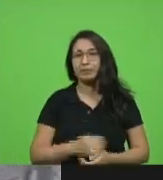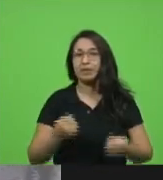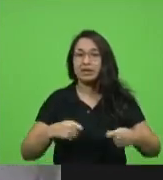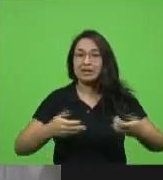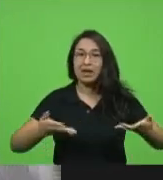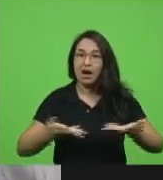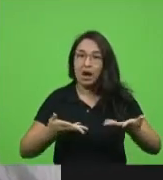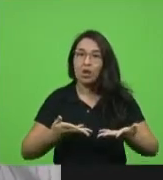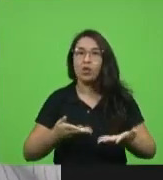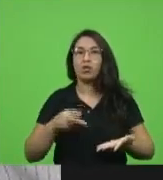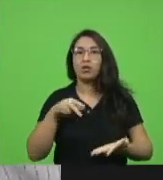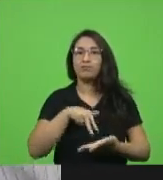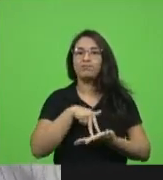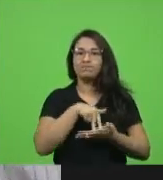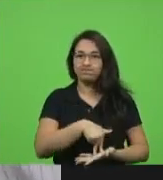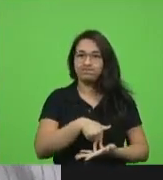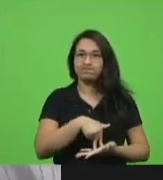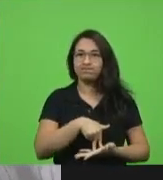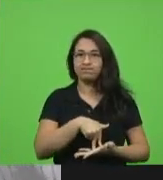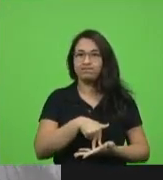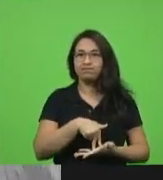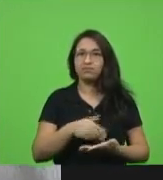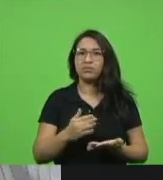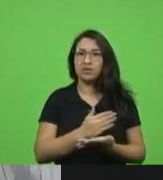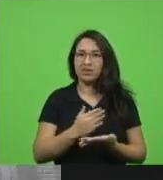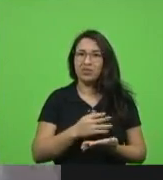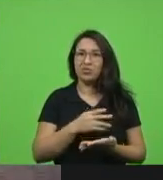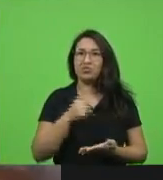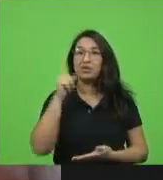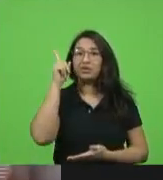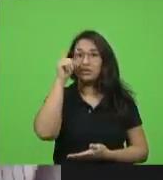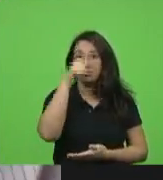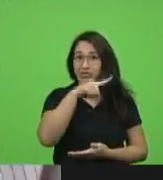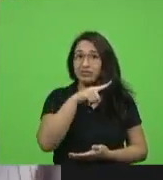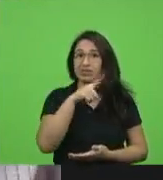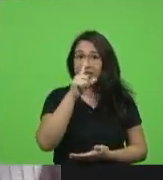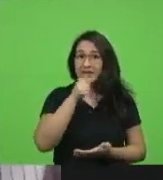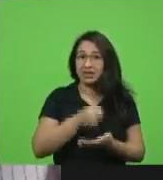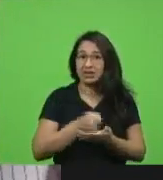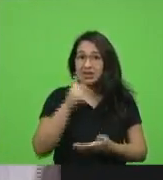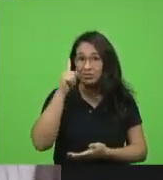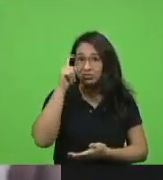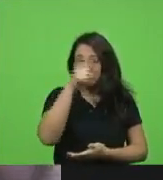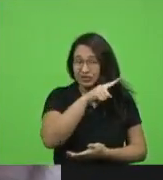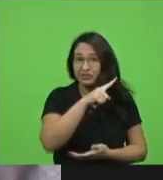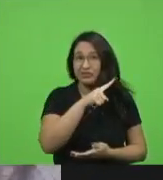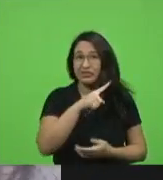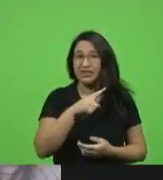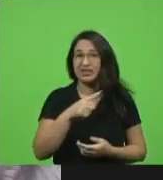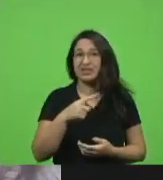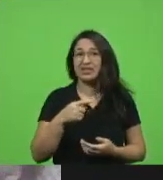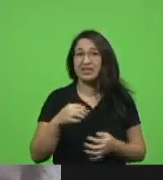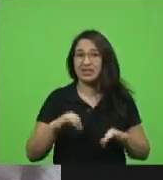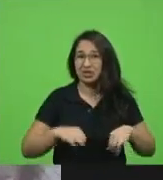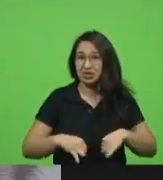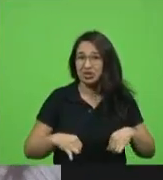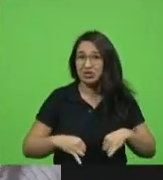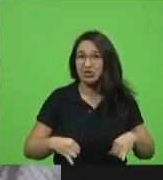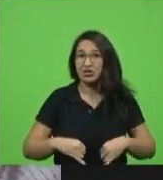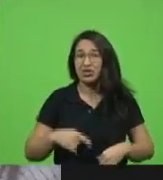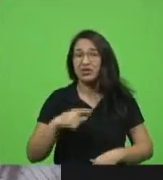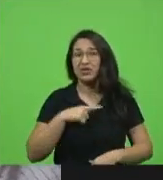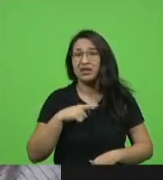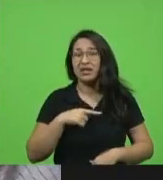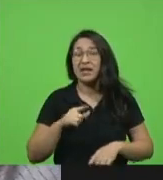e as posições as vezes são duras as posições as vezes fazem cortar na própria carne mas chegou o